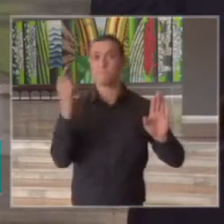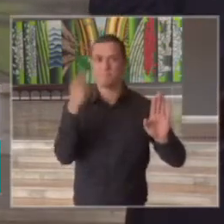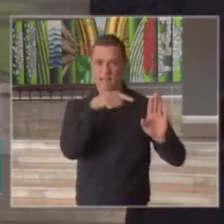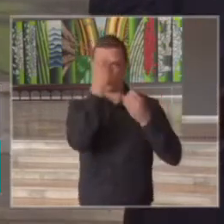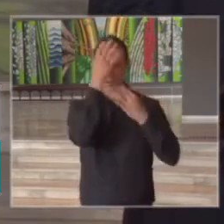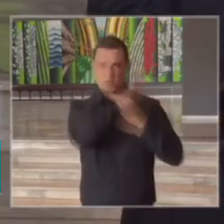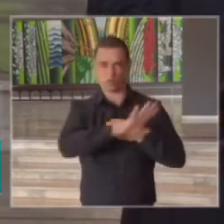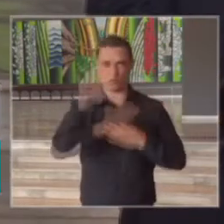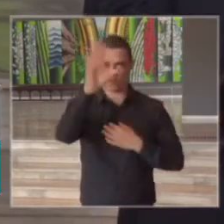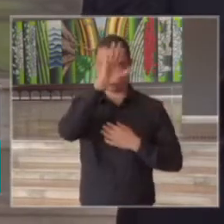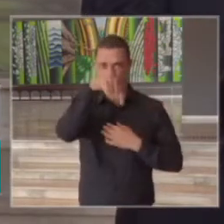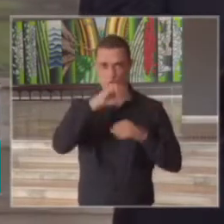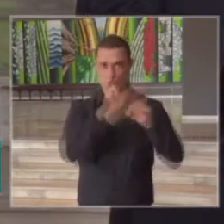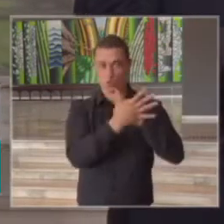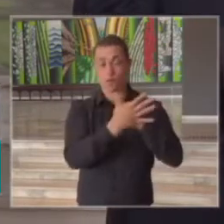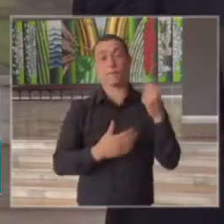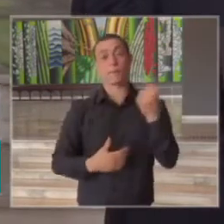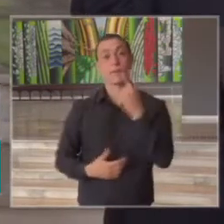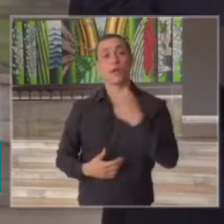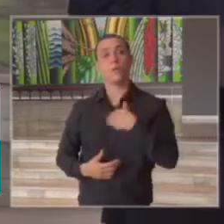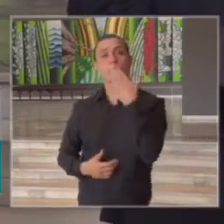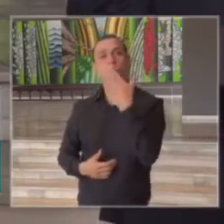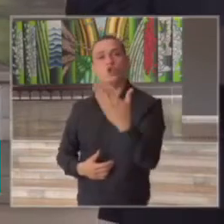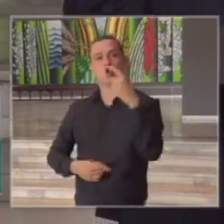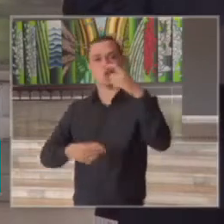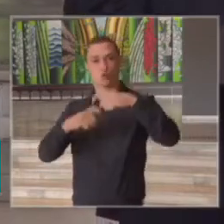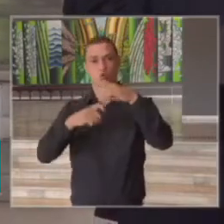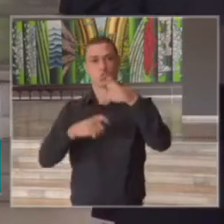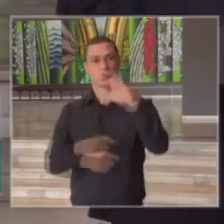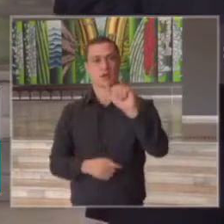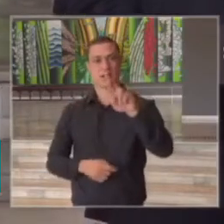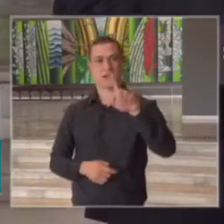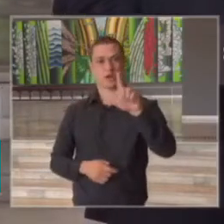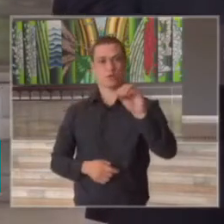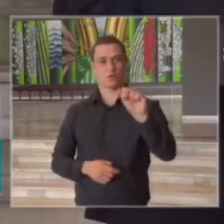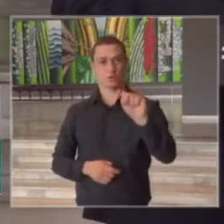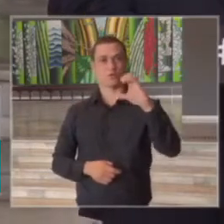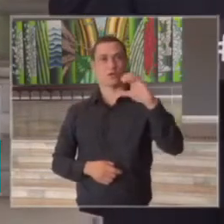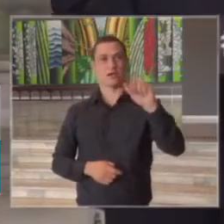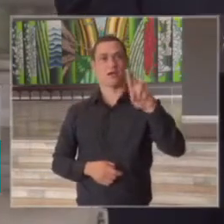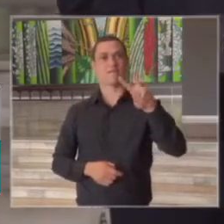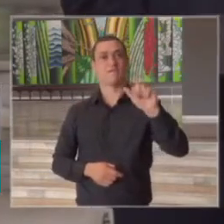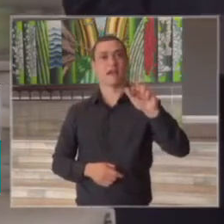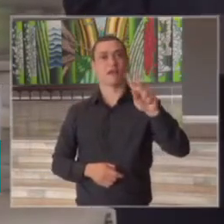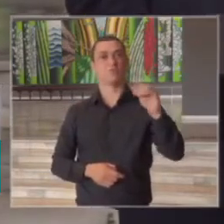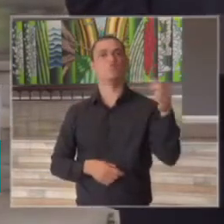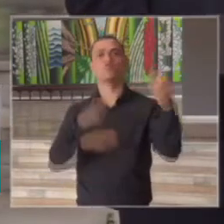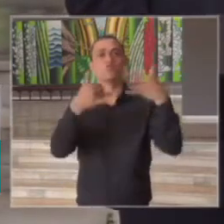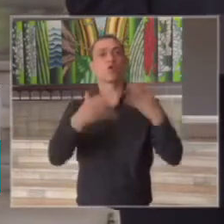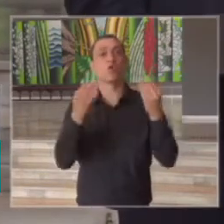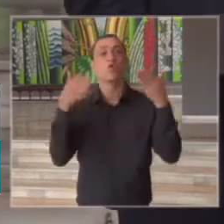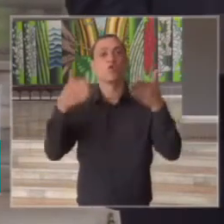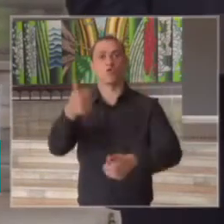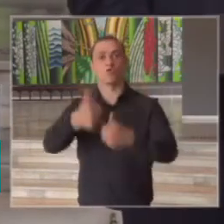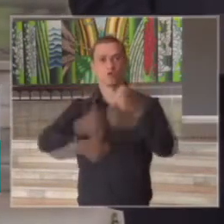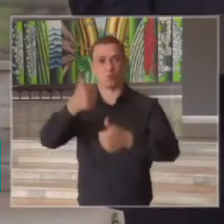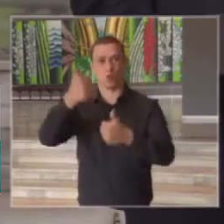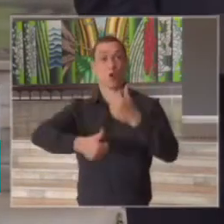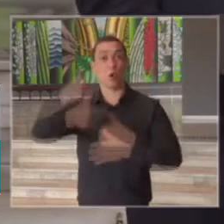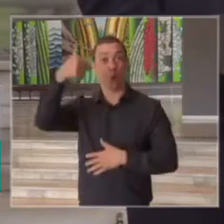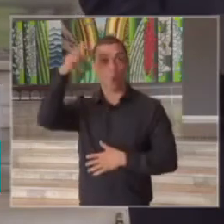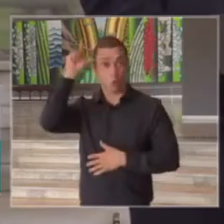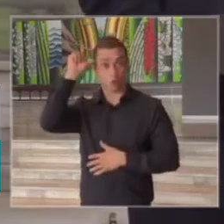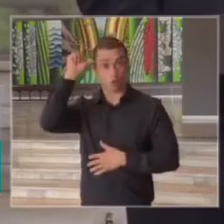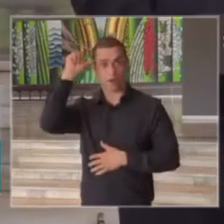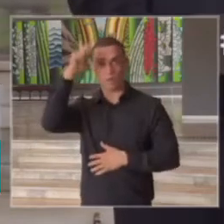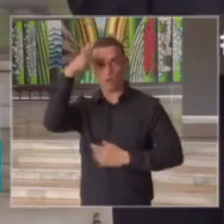dados de hoje vou pedir ao doutor Carlos Carvalho que faça ainda uma menção sobre o futebol ontem foi o tema um